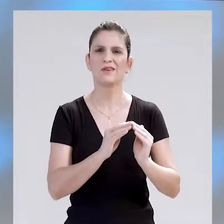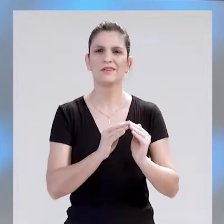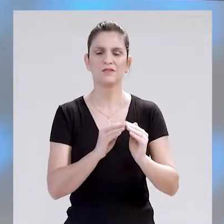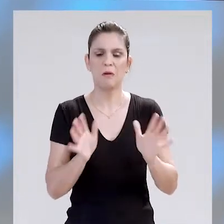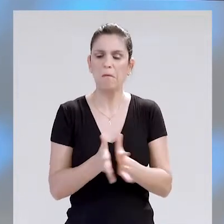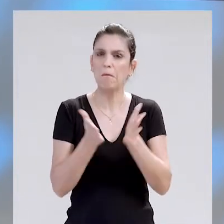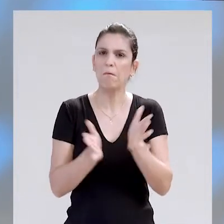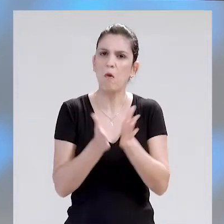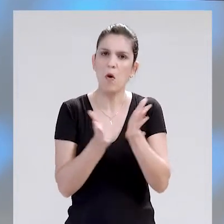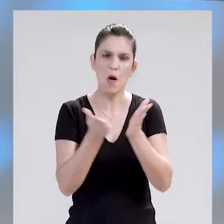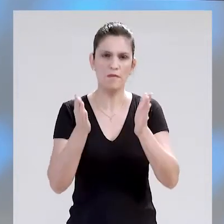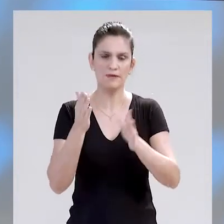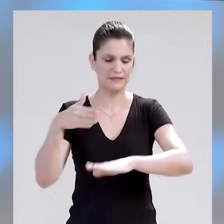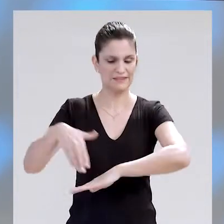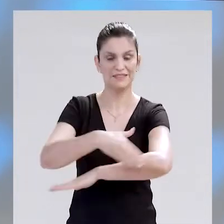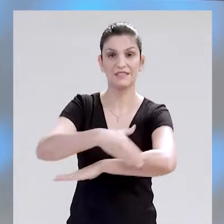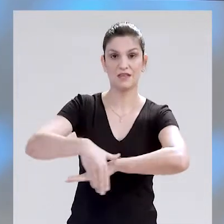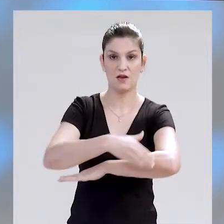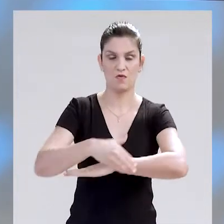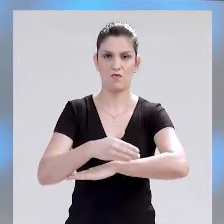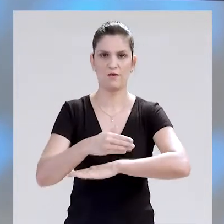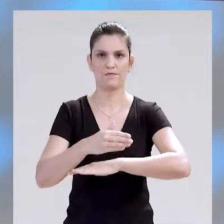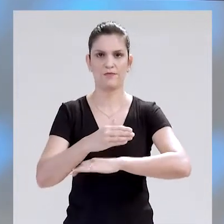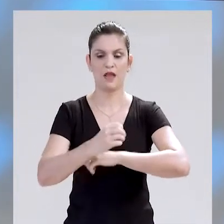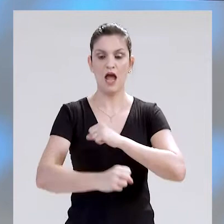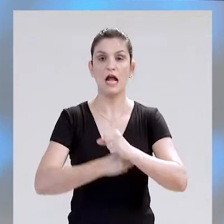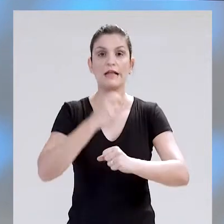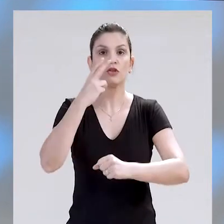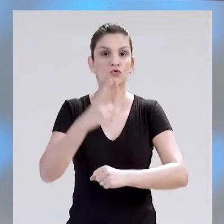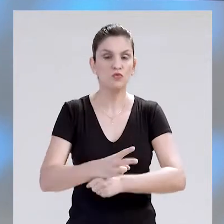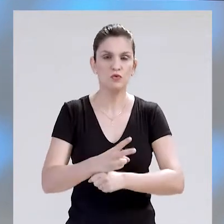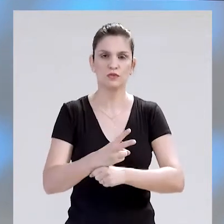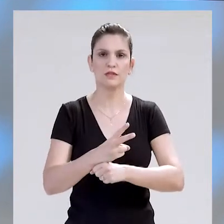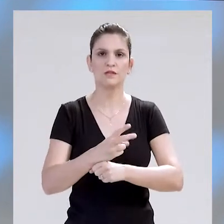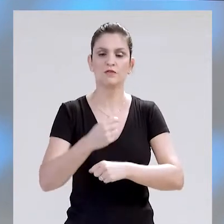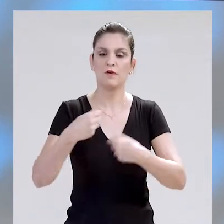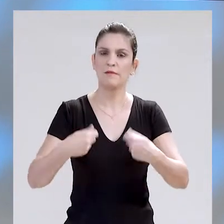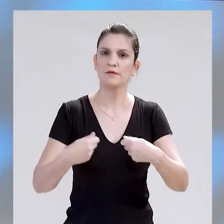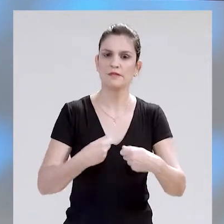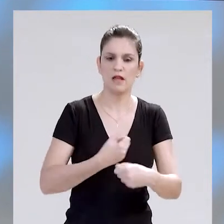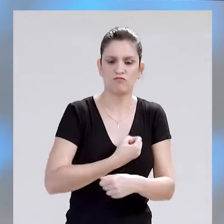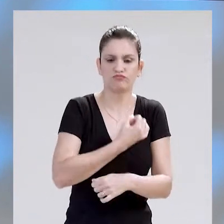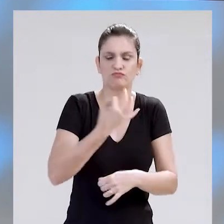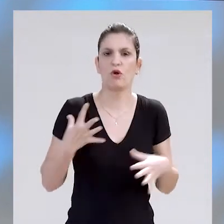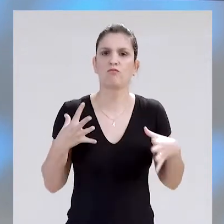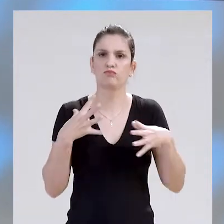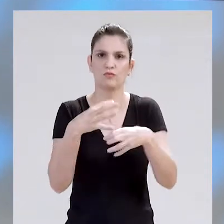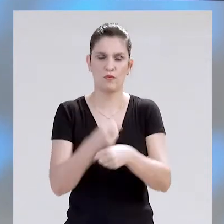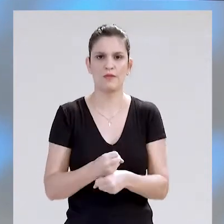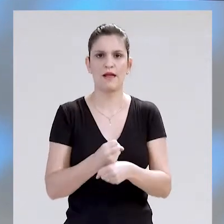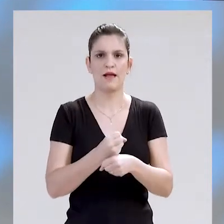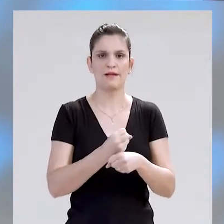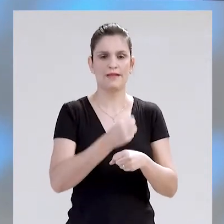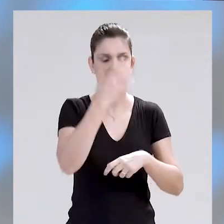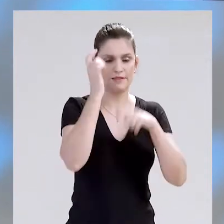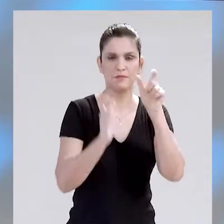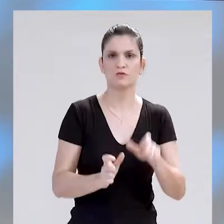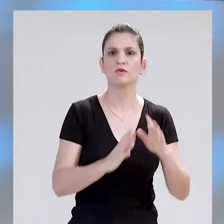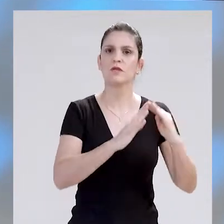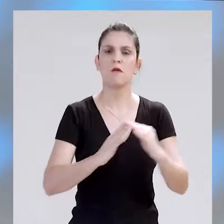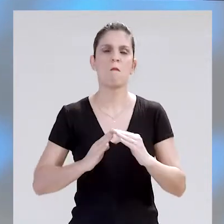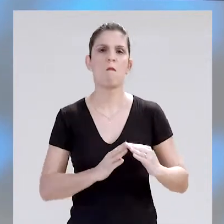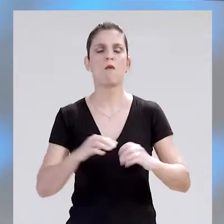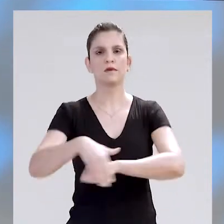municipal para a população de moradores em situação de rua. Segundo a lei, a cada dois anos deverá ser realizada a